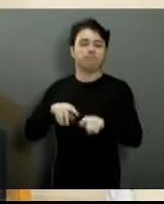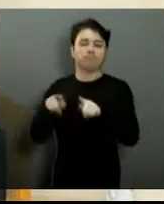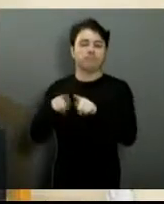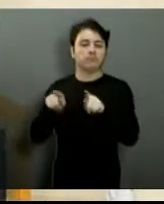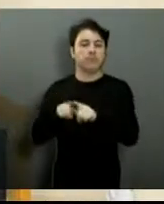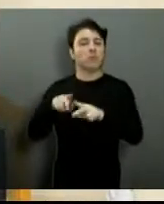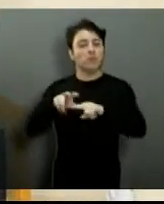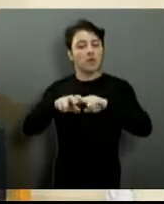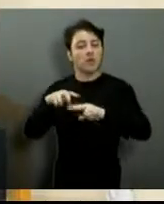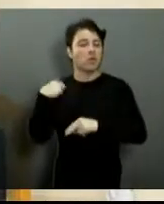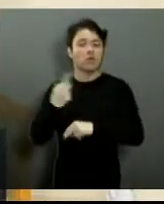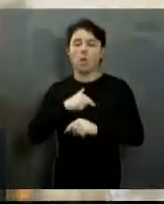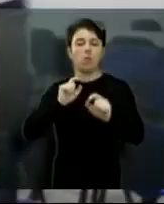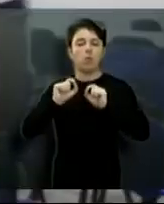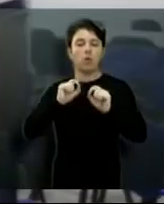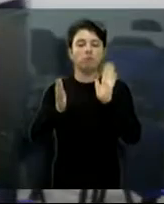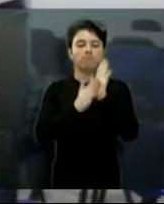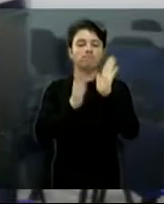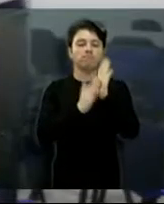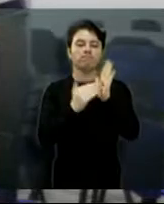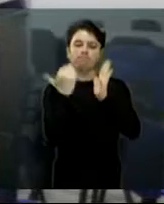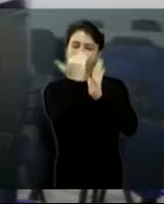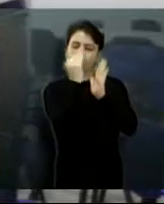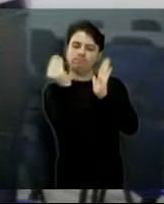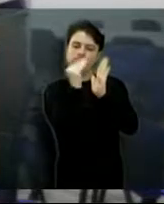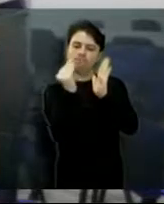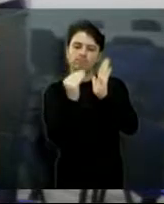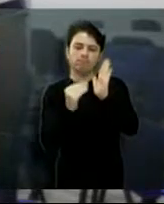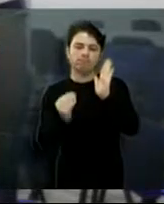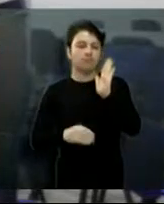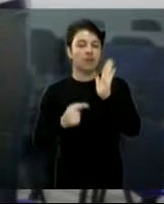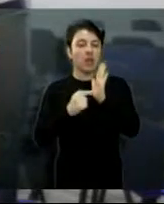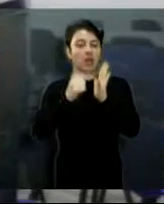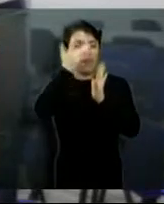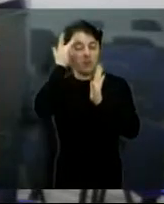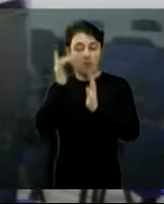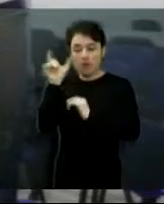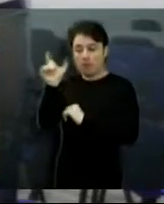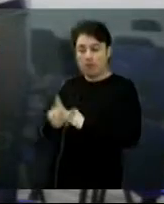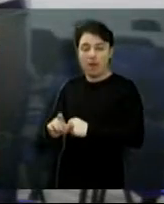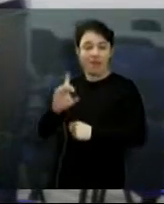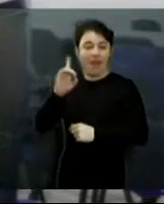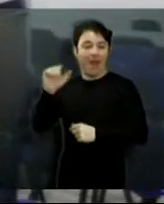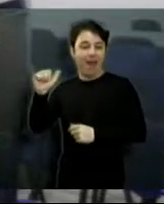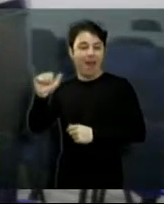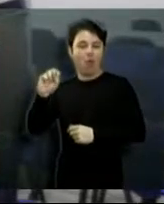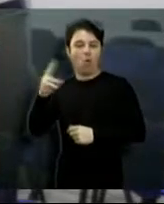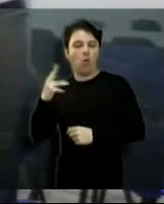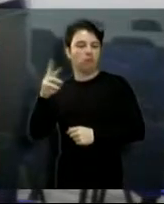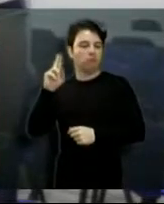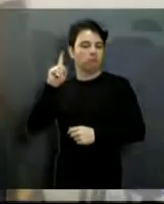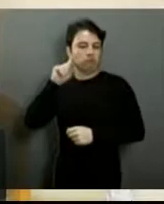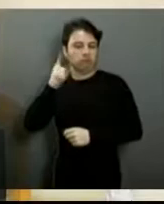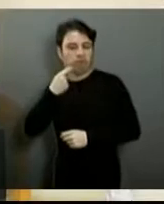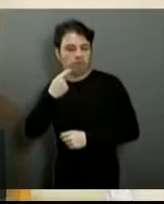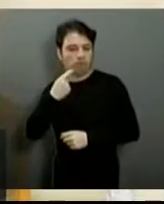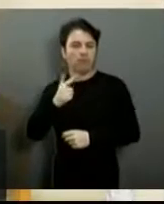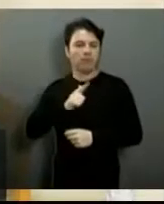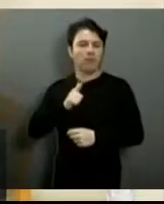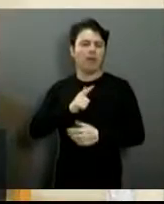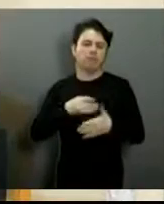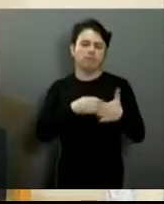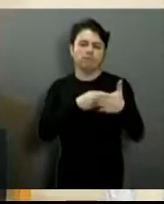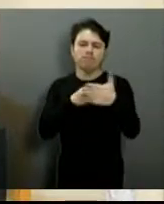fizemos, então, propostas para dar a emancipação à pessoa com surdez ou deficiência auditiva, porque existem várias